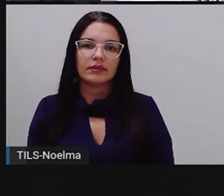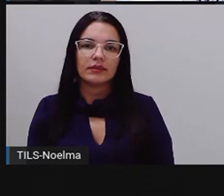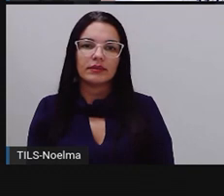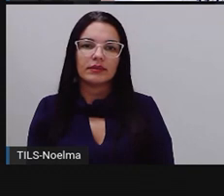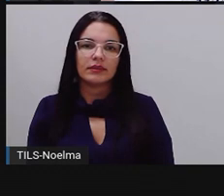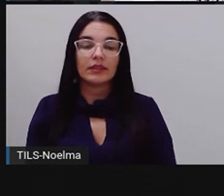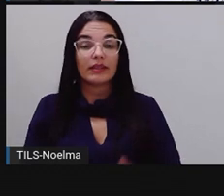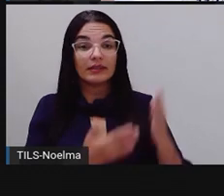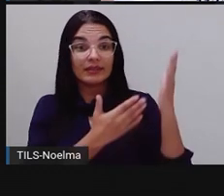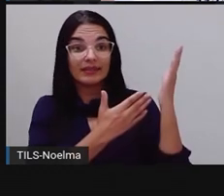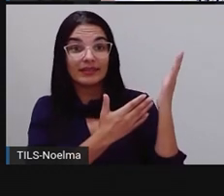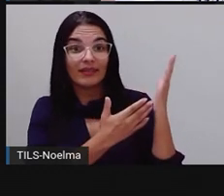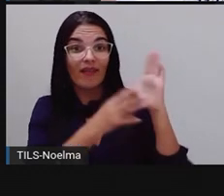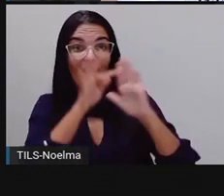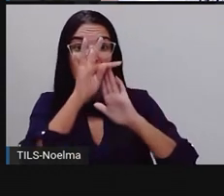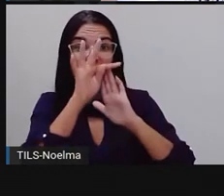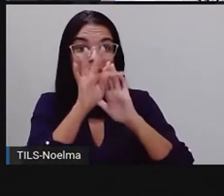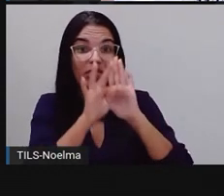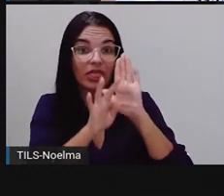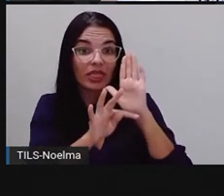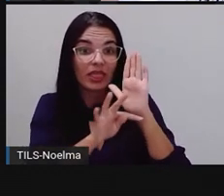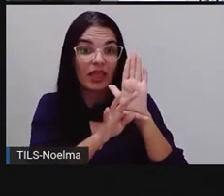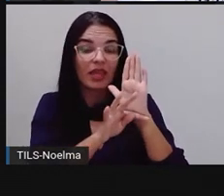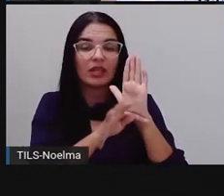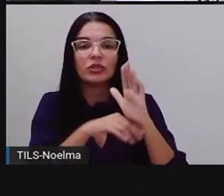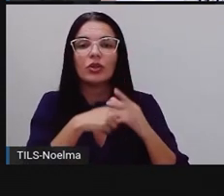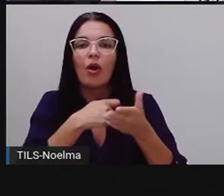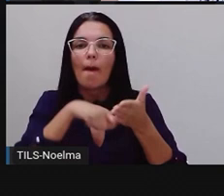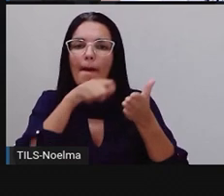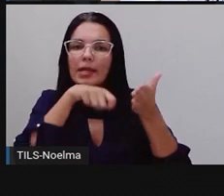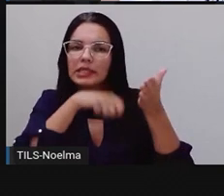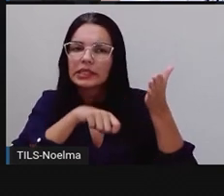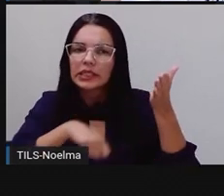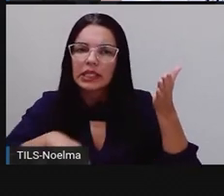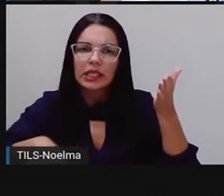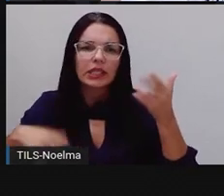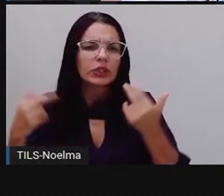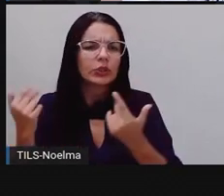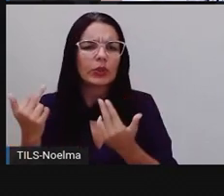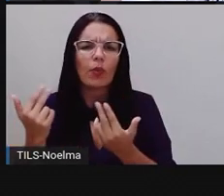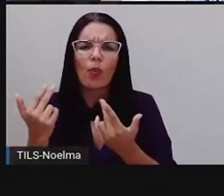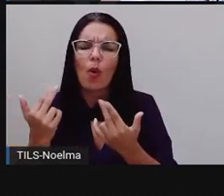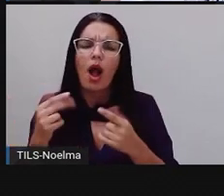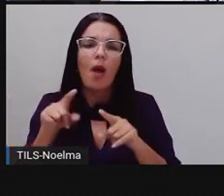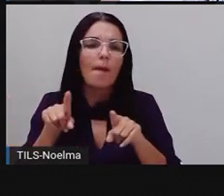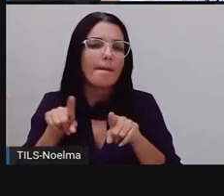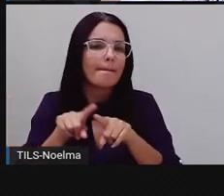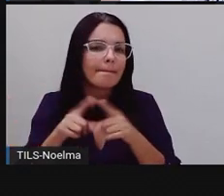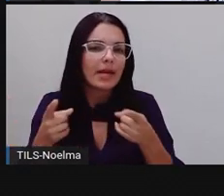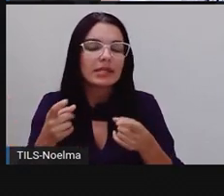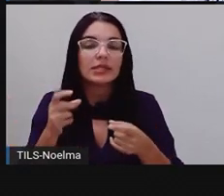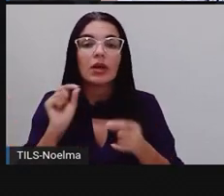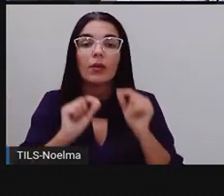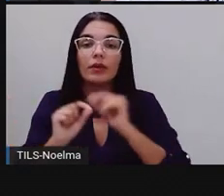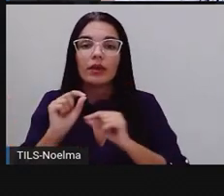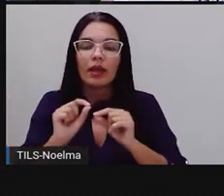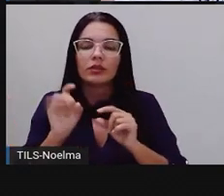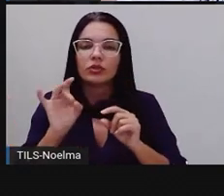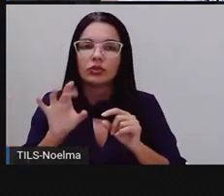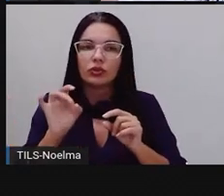ó, o texto é escrito, o mesmo texto, só que escrito dessa vez em